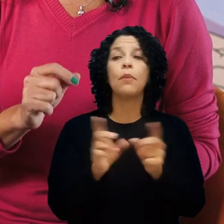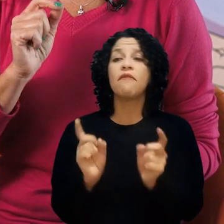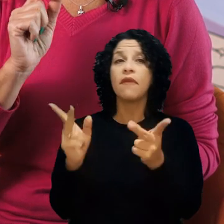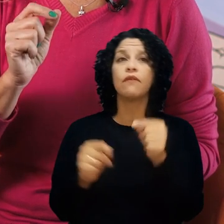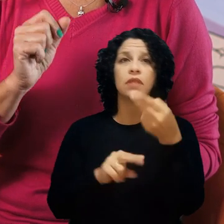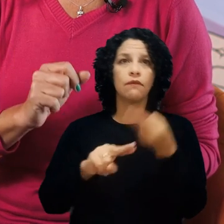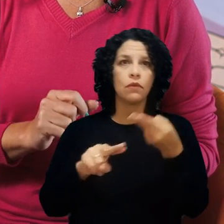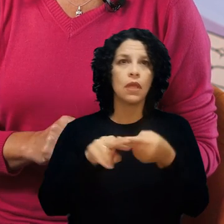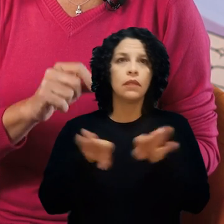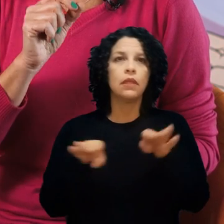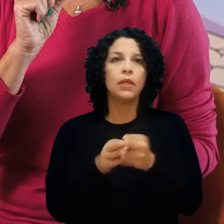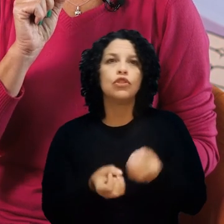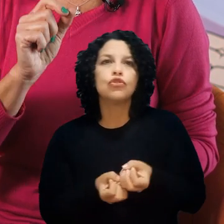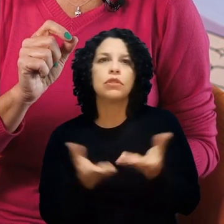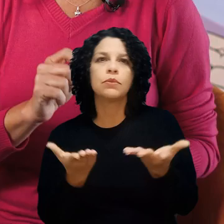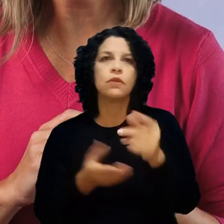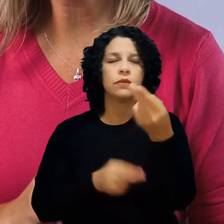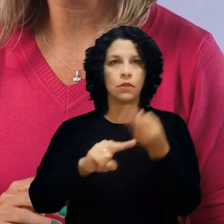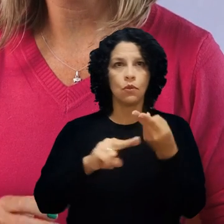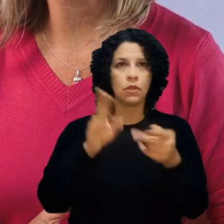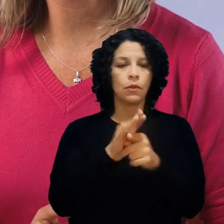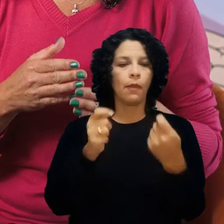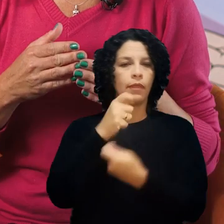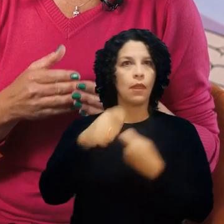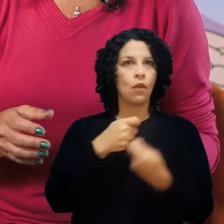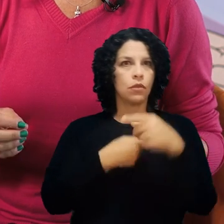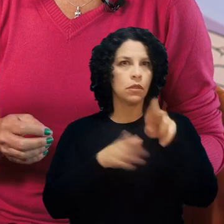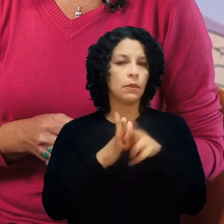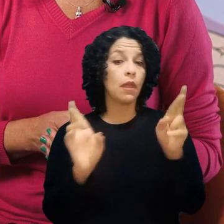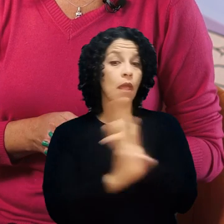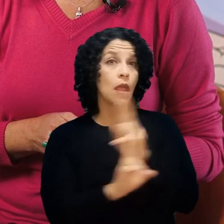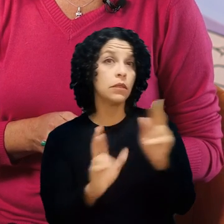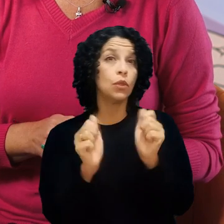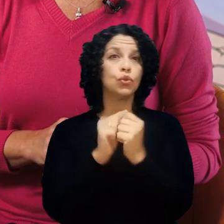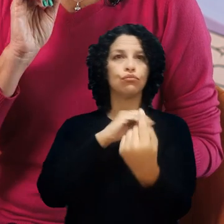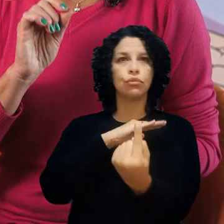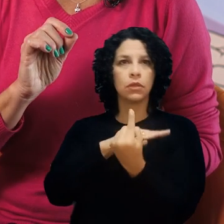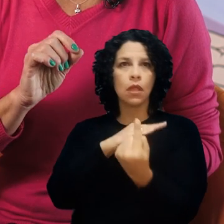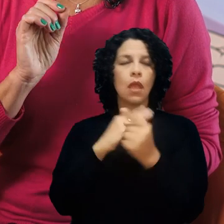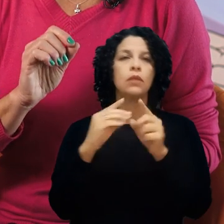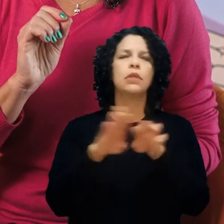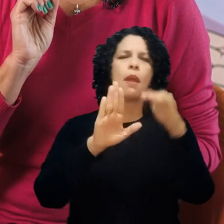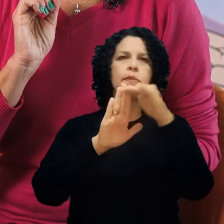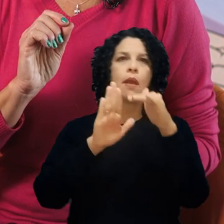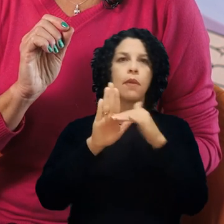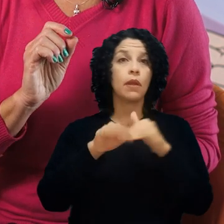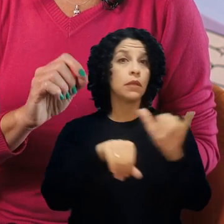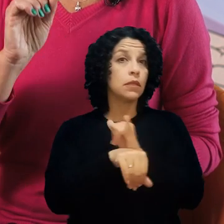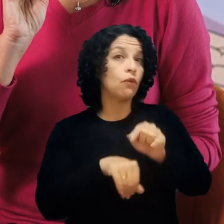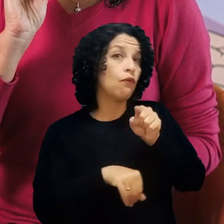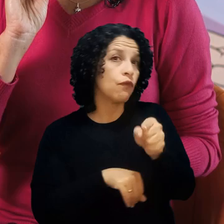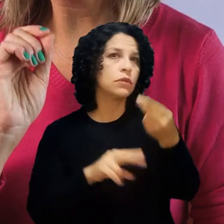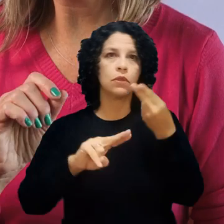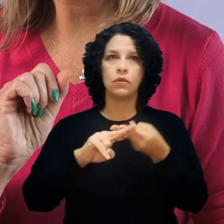venda e distribuição que você utilizará para o seu negócio. Em relacionamento com clientes, liste os meios pelos quais